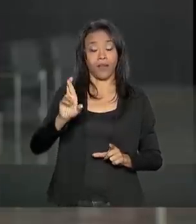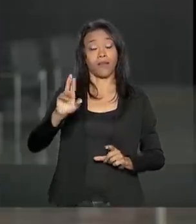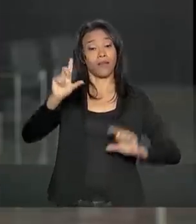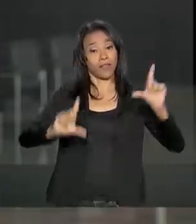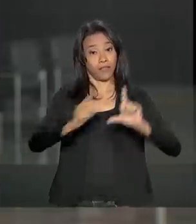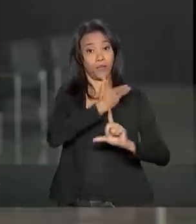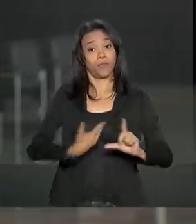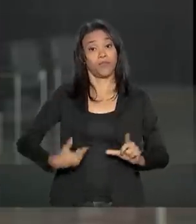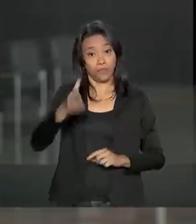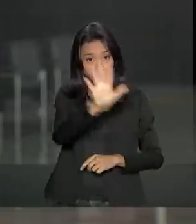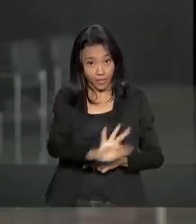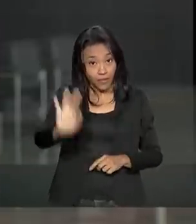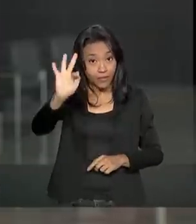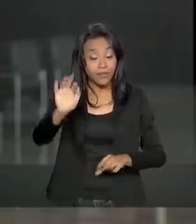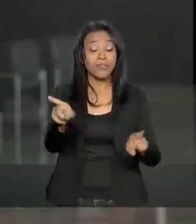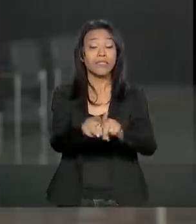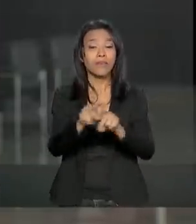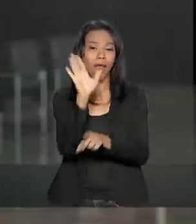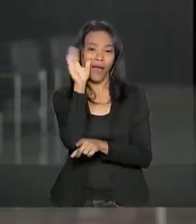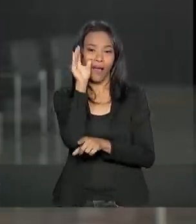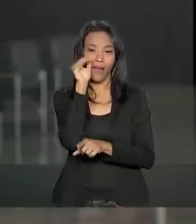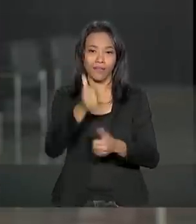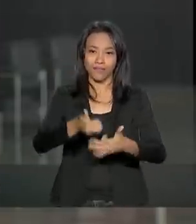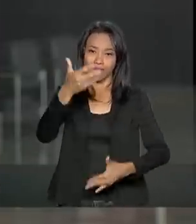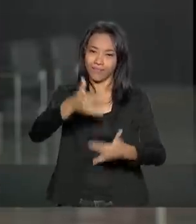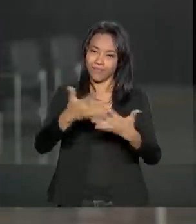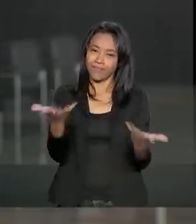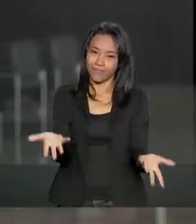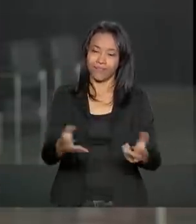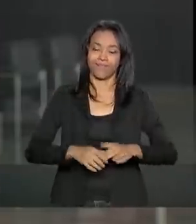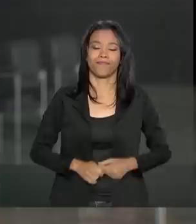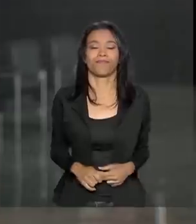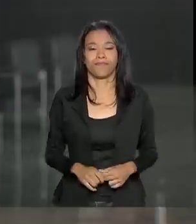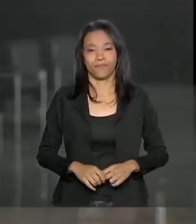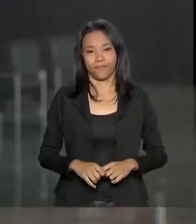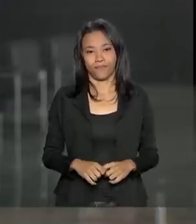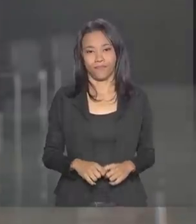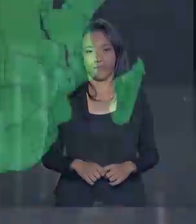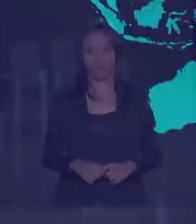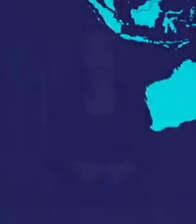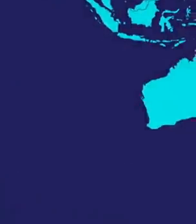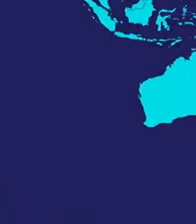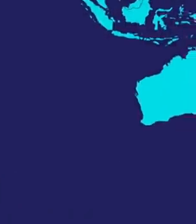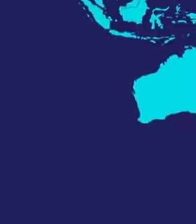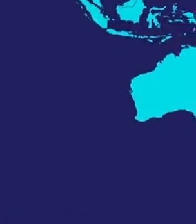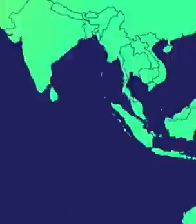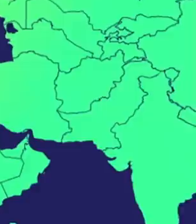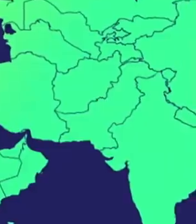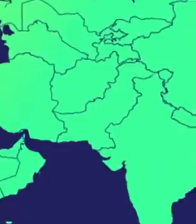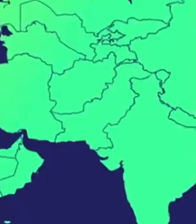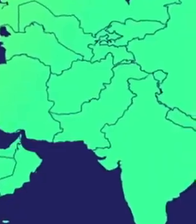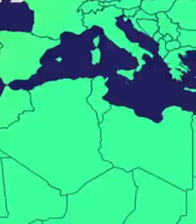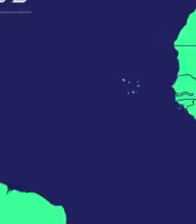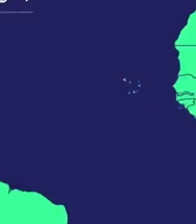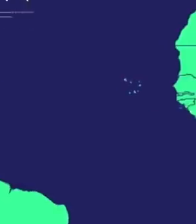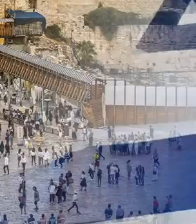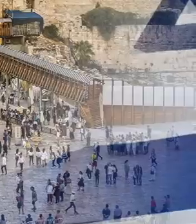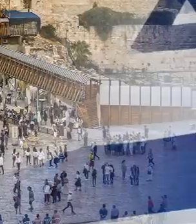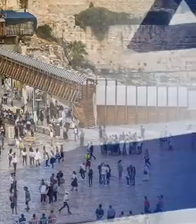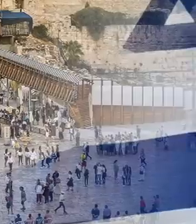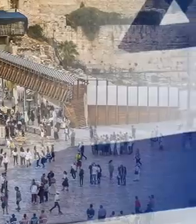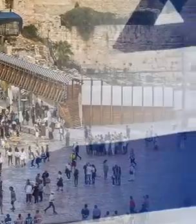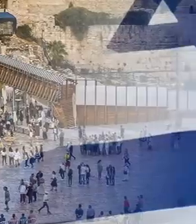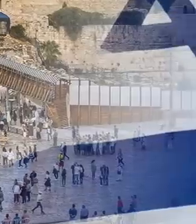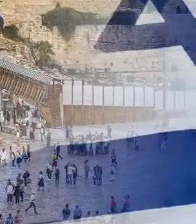NBR, TV do Governo Federal e nas nossas redes sociais. E você